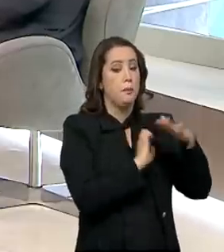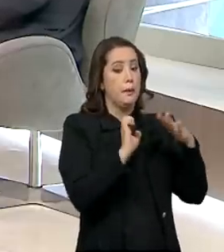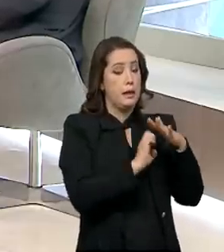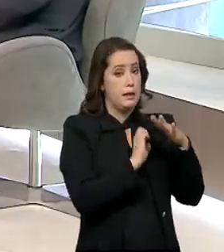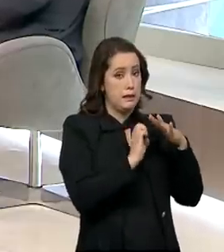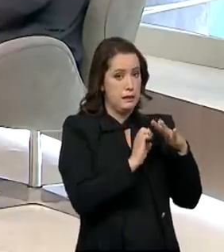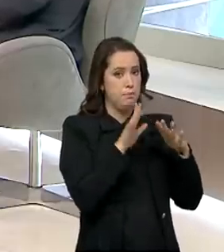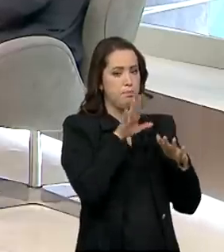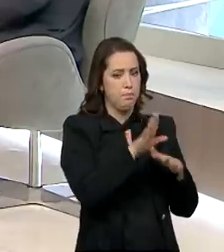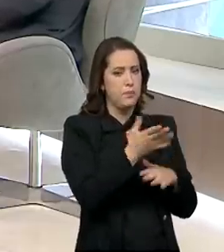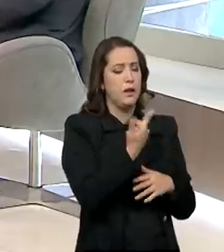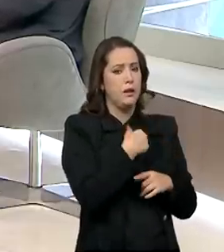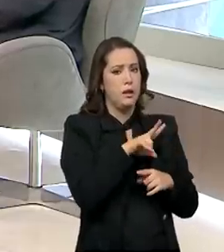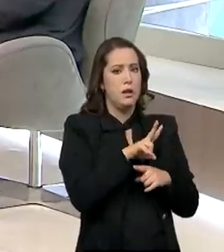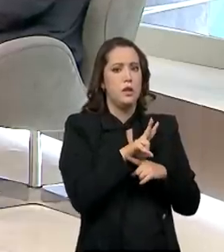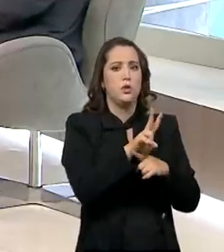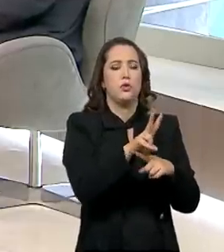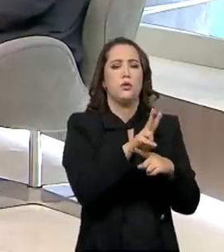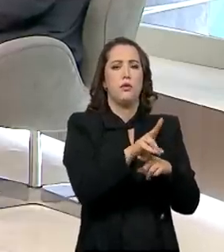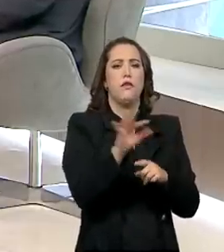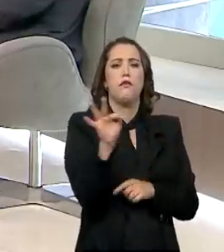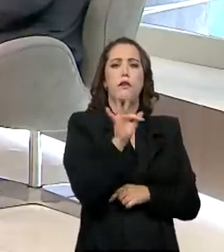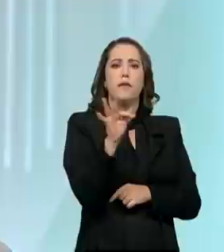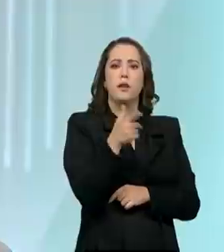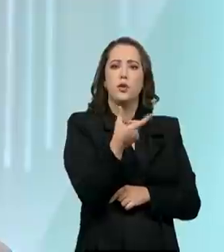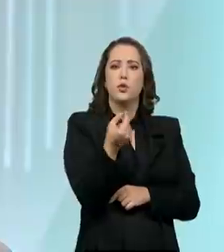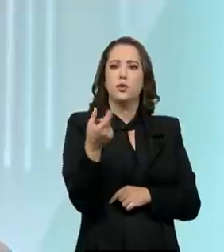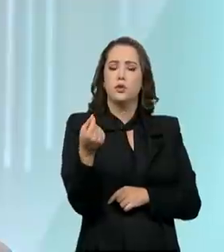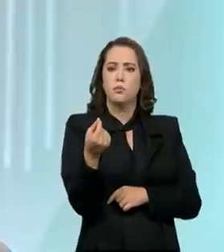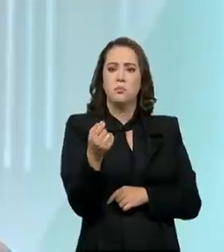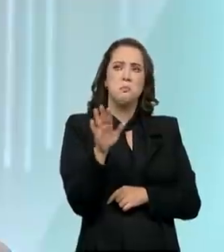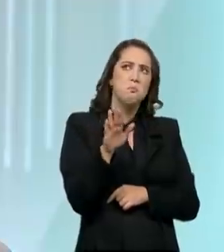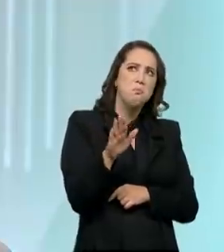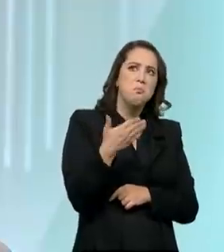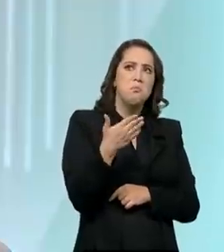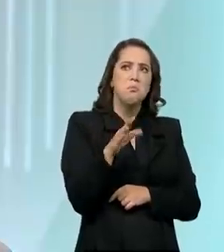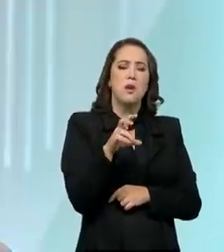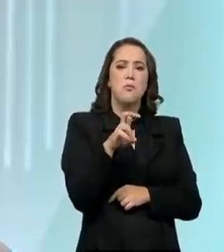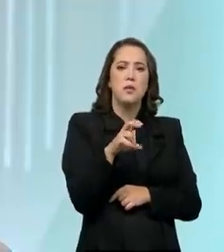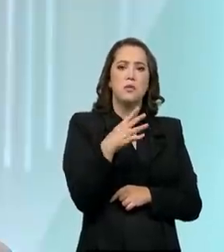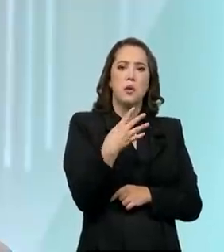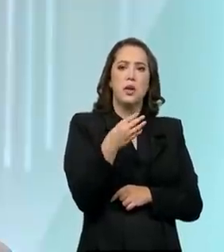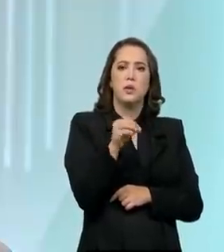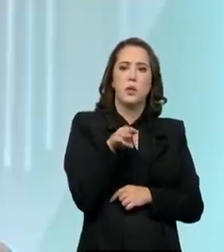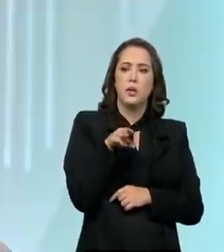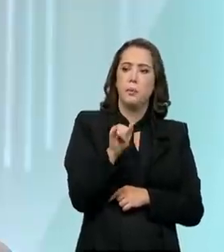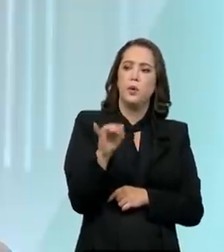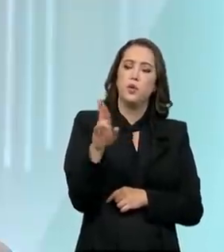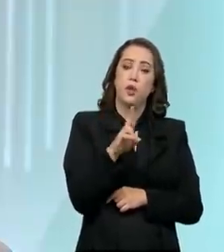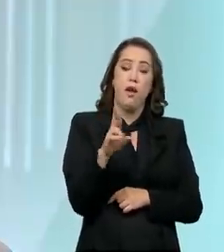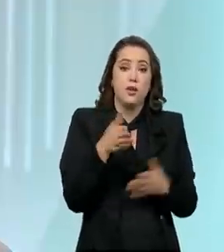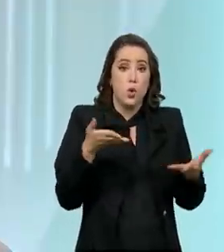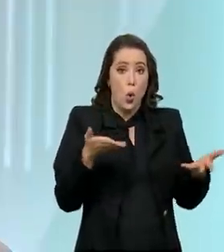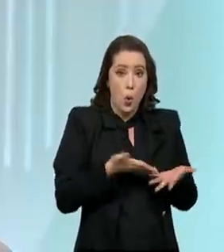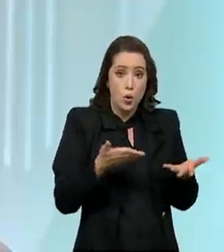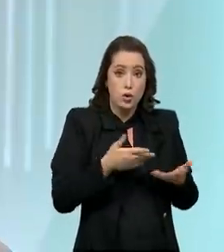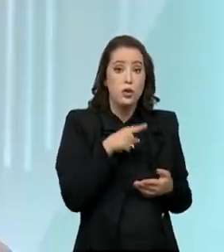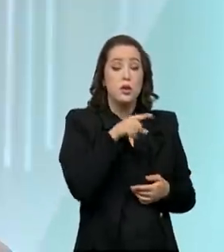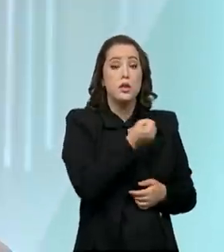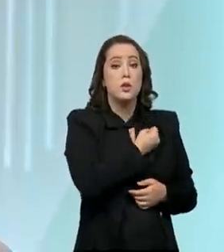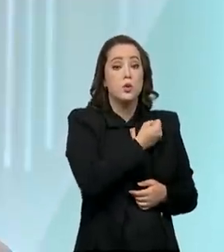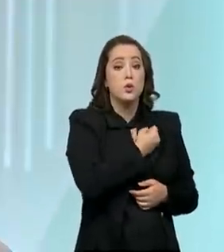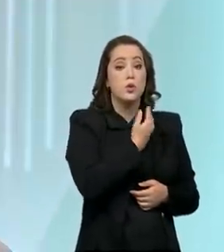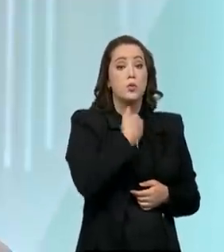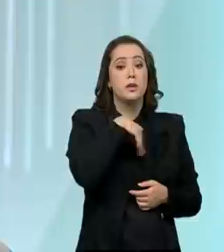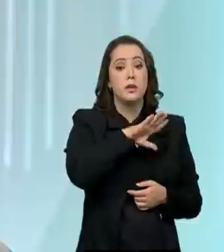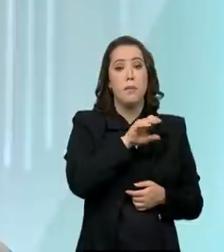empresa de crédito em fevereiro de 2020, era da ordem de 540 bilhões de reais. Hoje, esse número é mais de